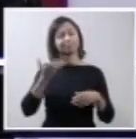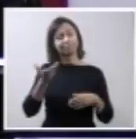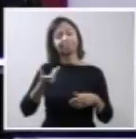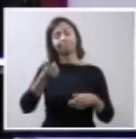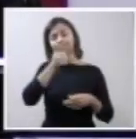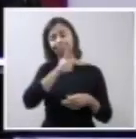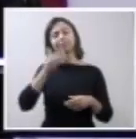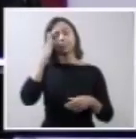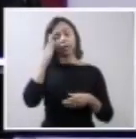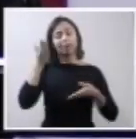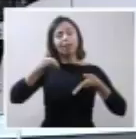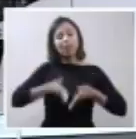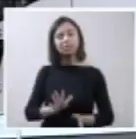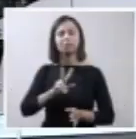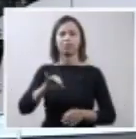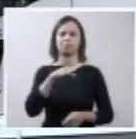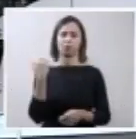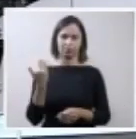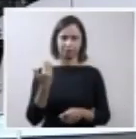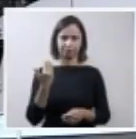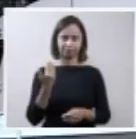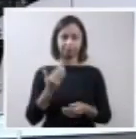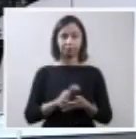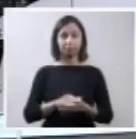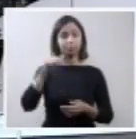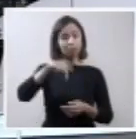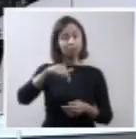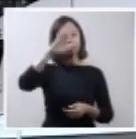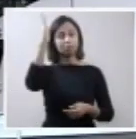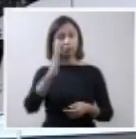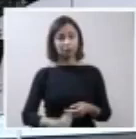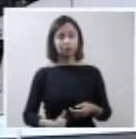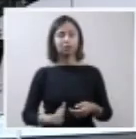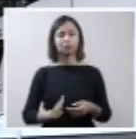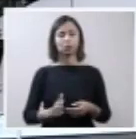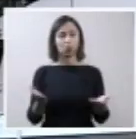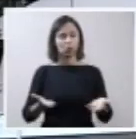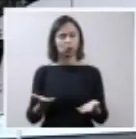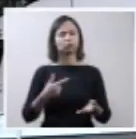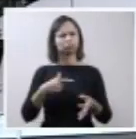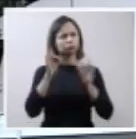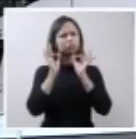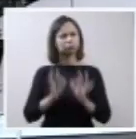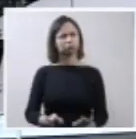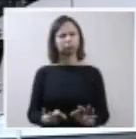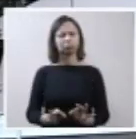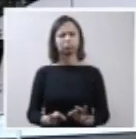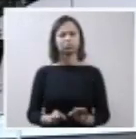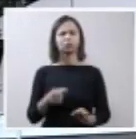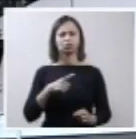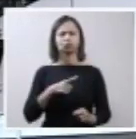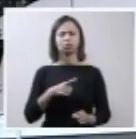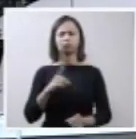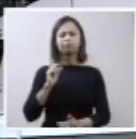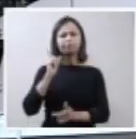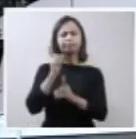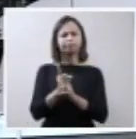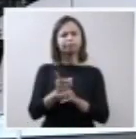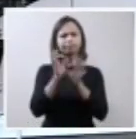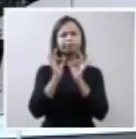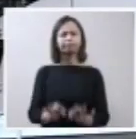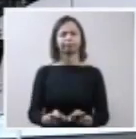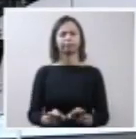após o parto. No Brasil, atualmente, podemos assegurar o diagnóstico da anencefalia